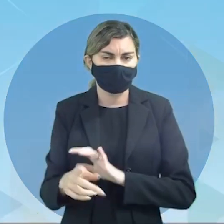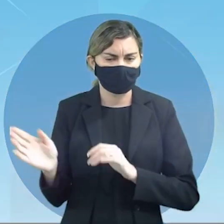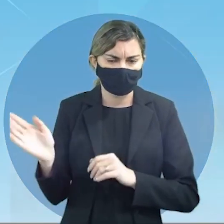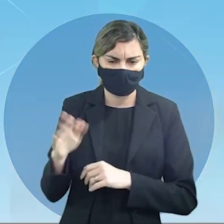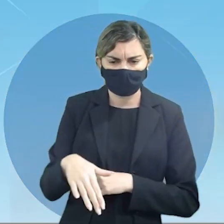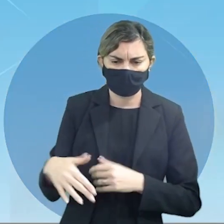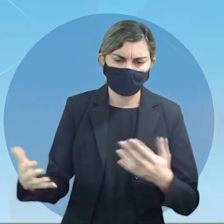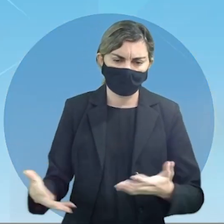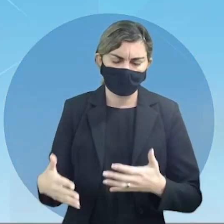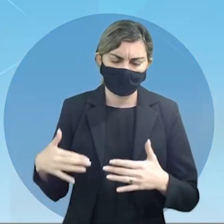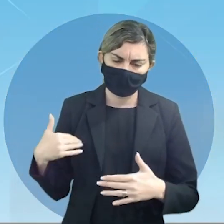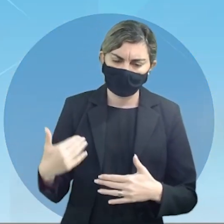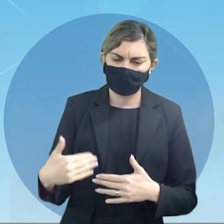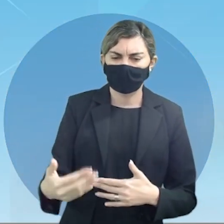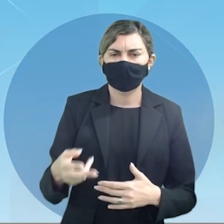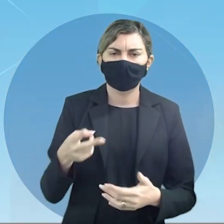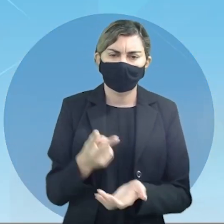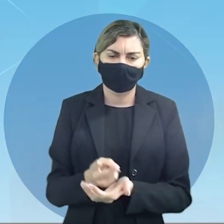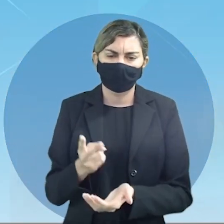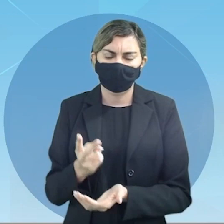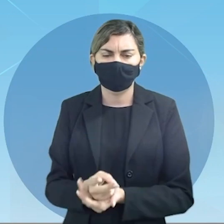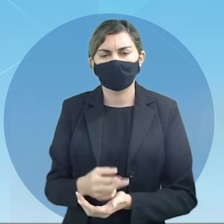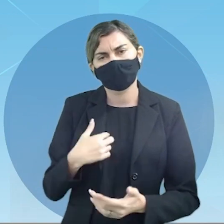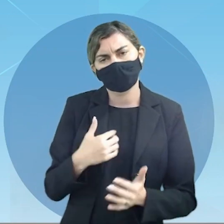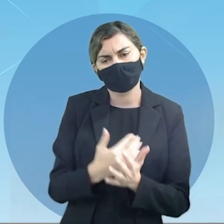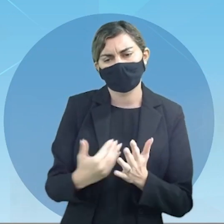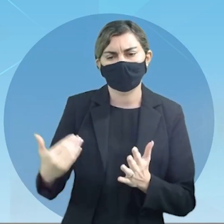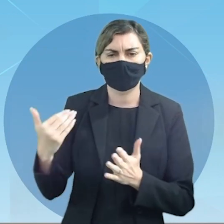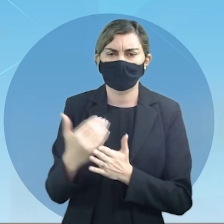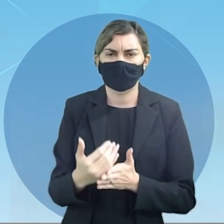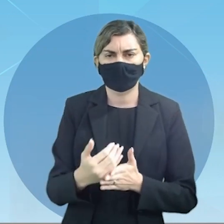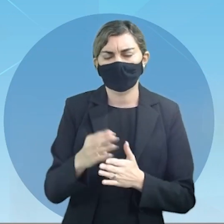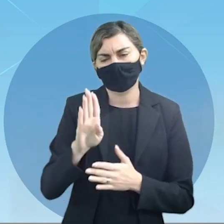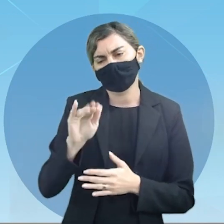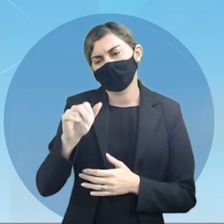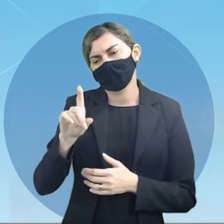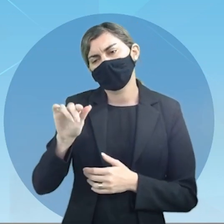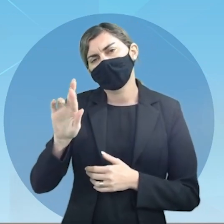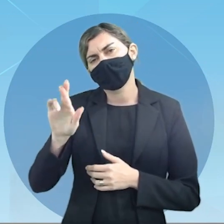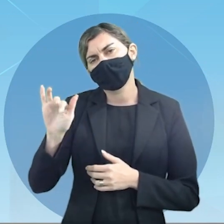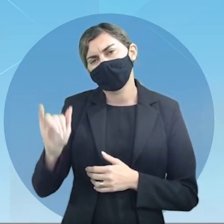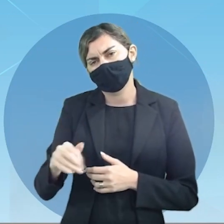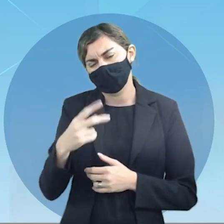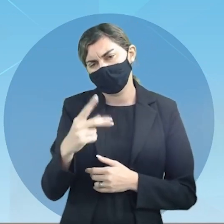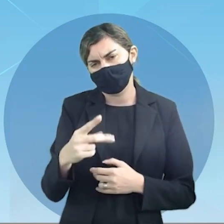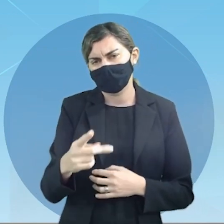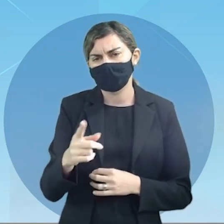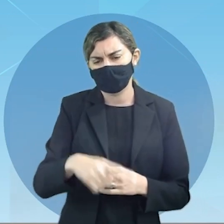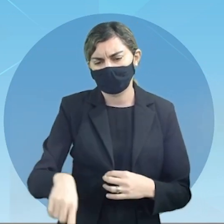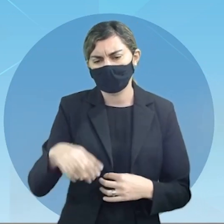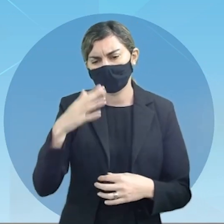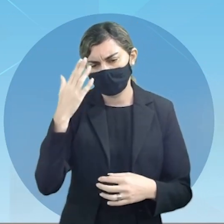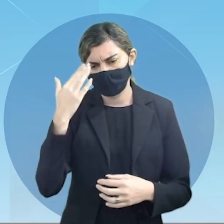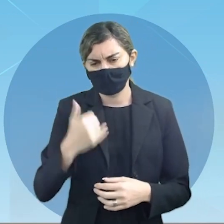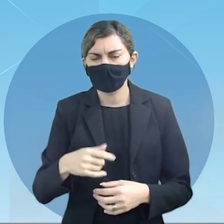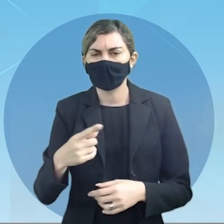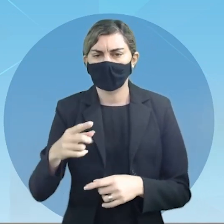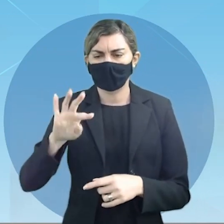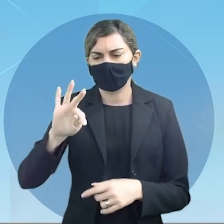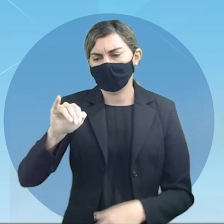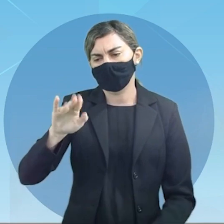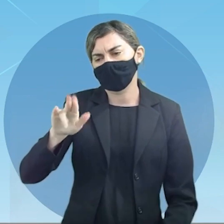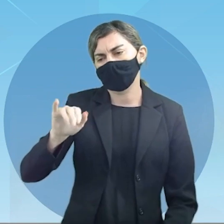vamos acompanhando sempre ainda um pouco mais sobre a biografia dele nós já sabemos que ele é